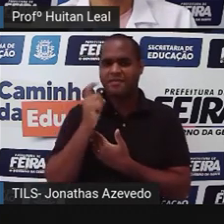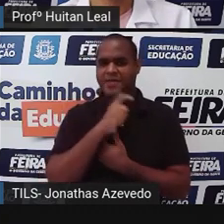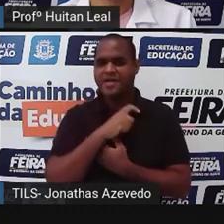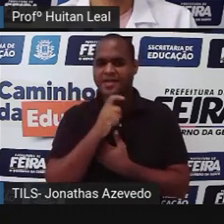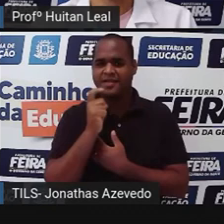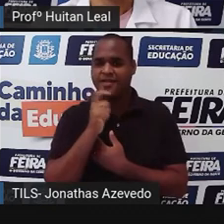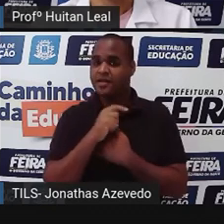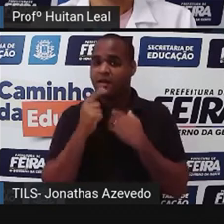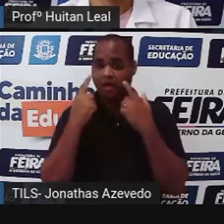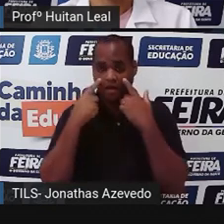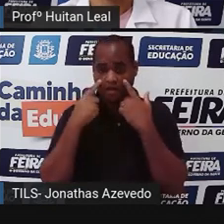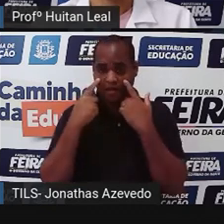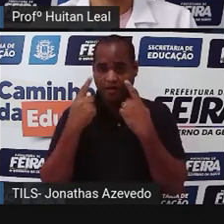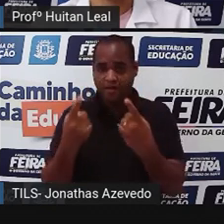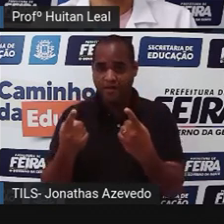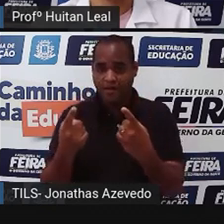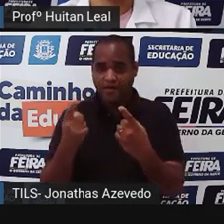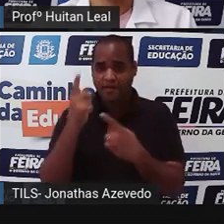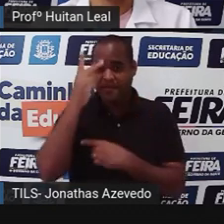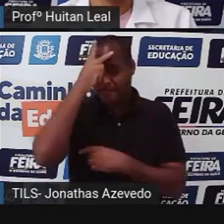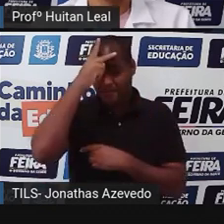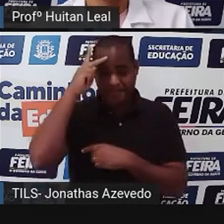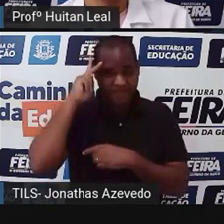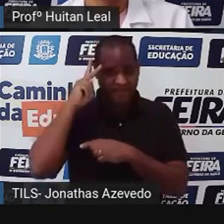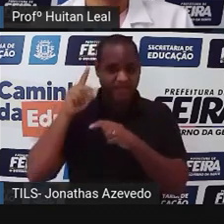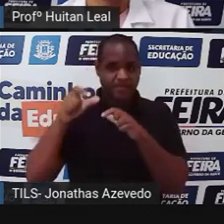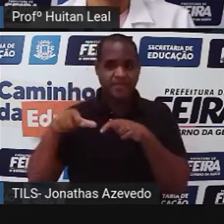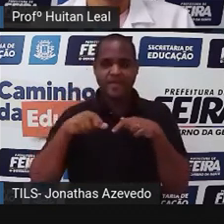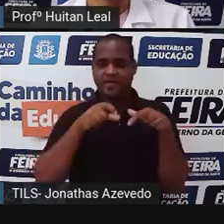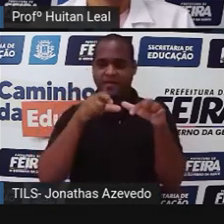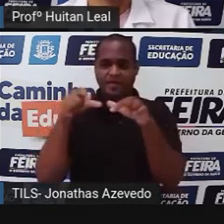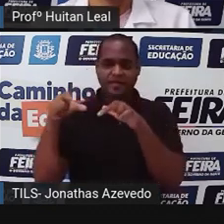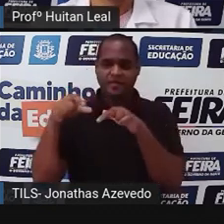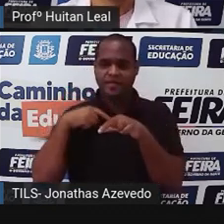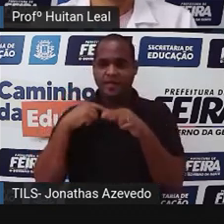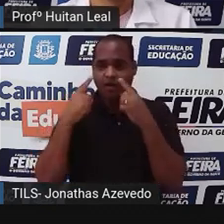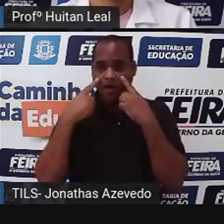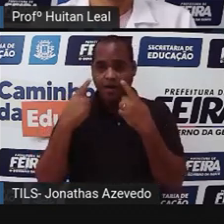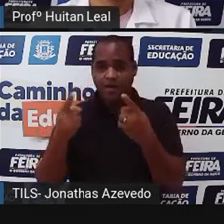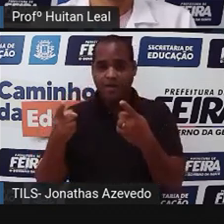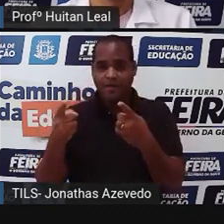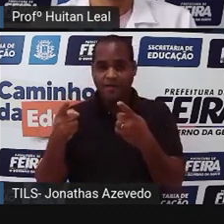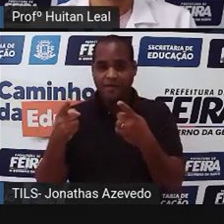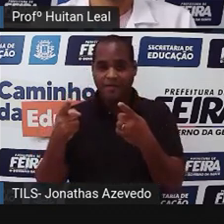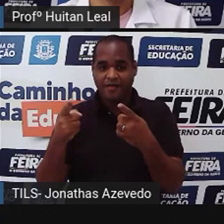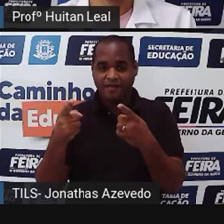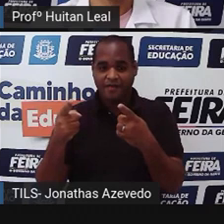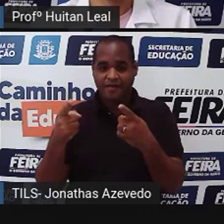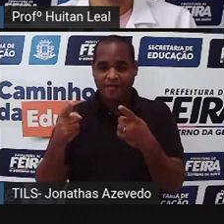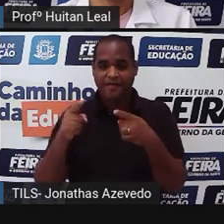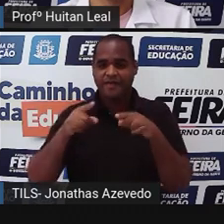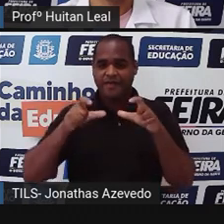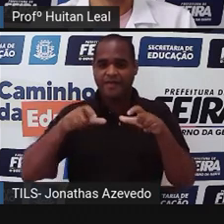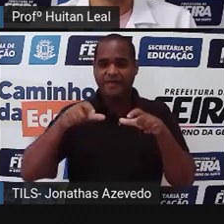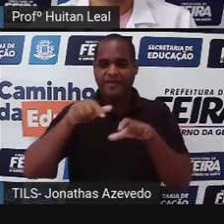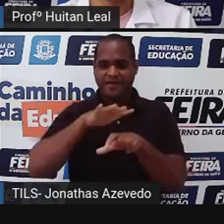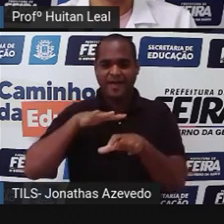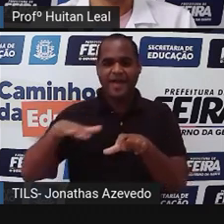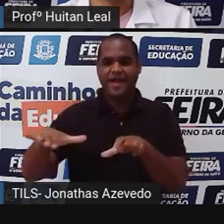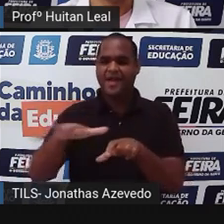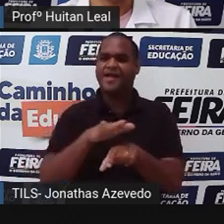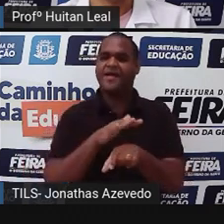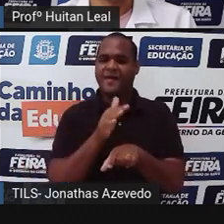se eu disser a você que as pessoas desse local aí são assim, moram nessa situação,